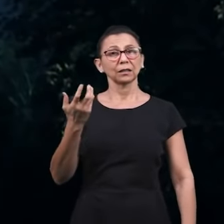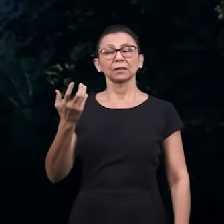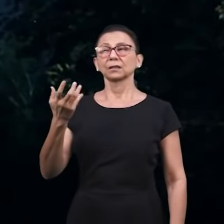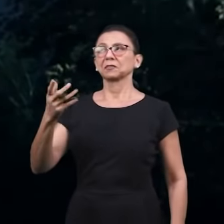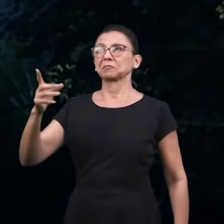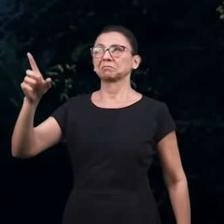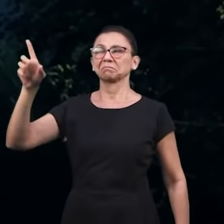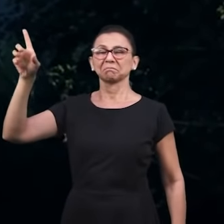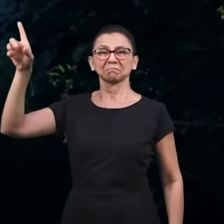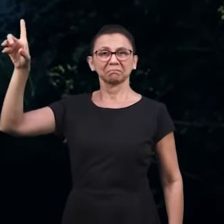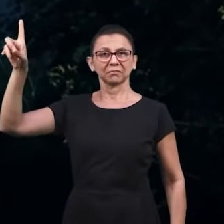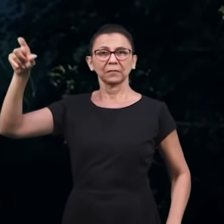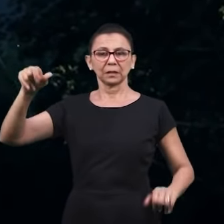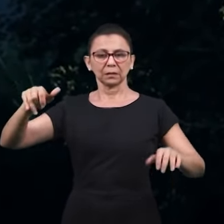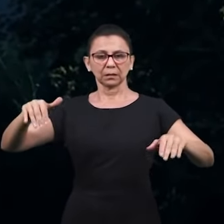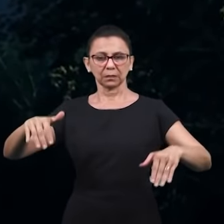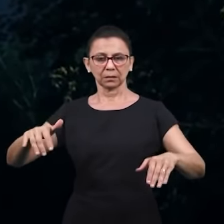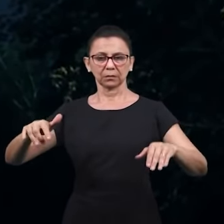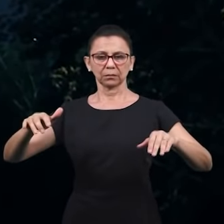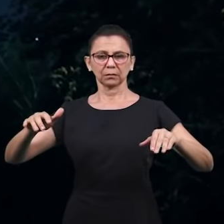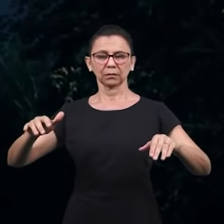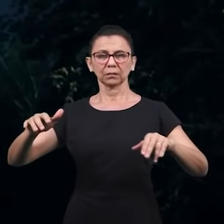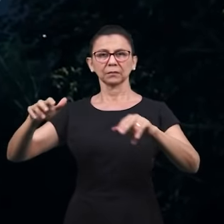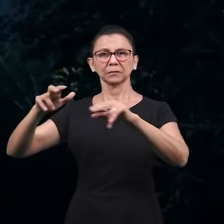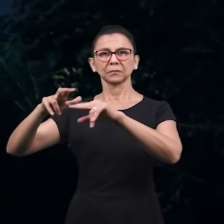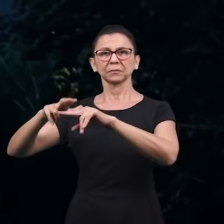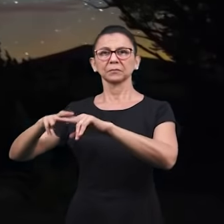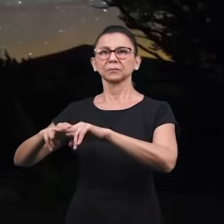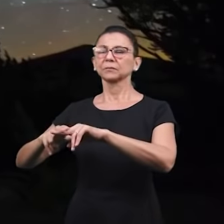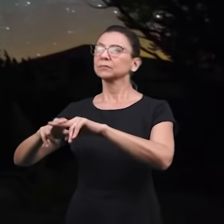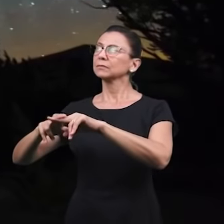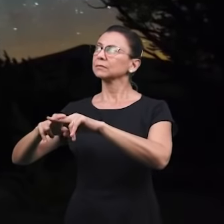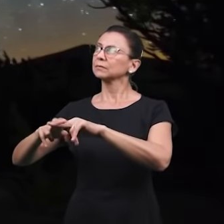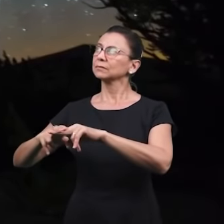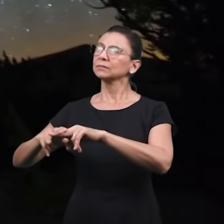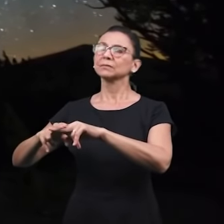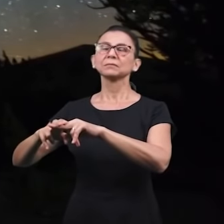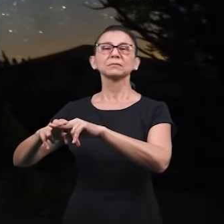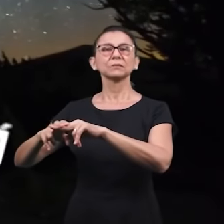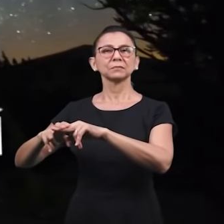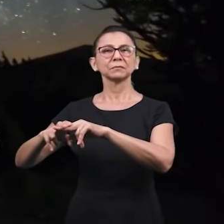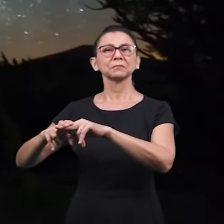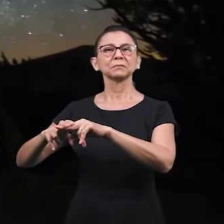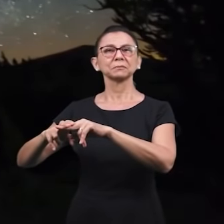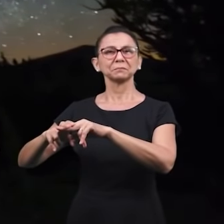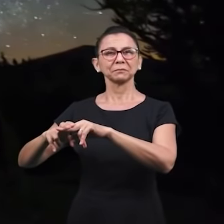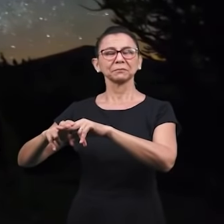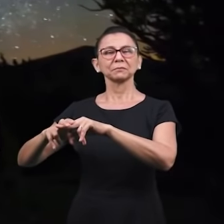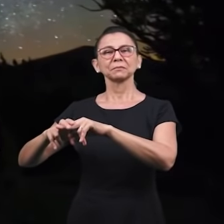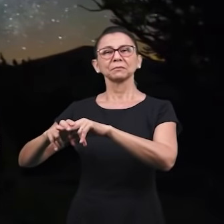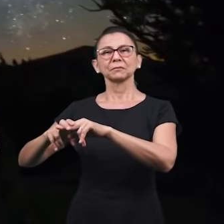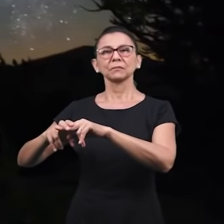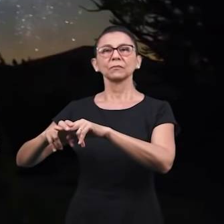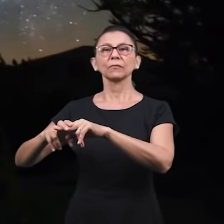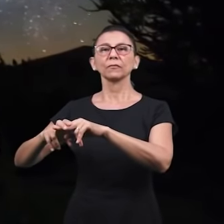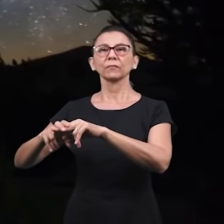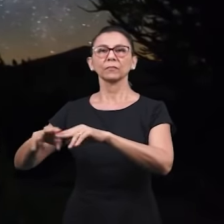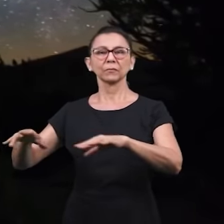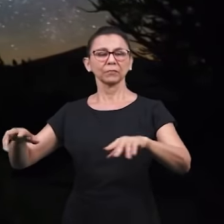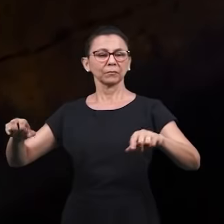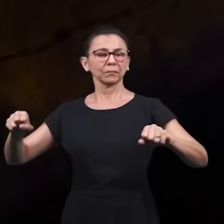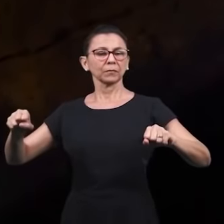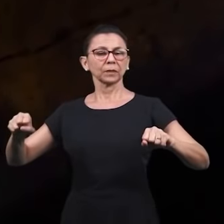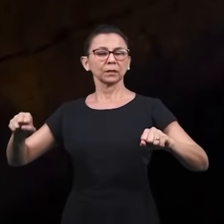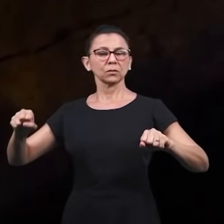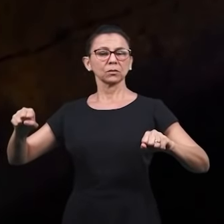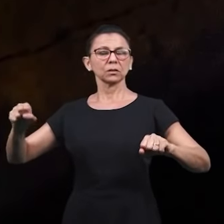Deus, ao nosso Deus, e no trono, e no assentado,